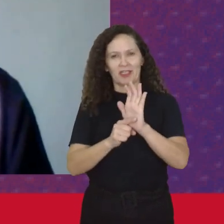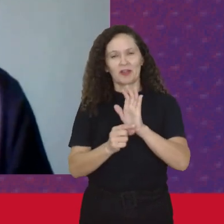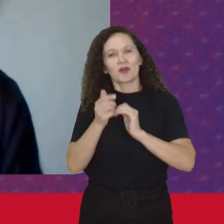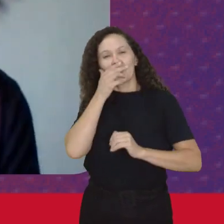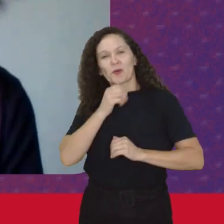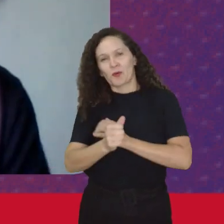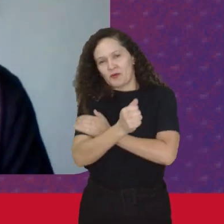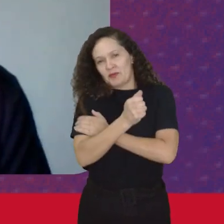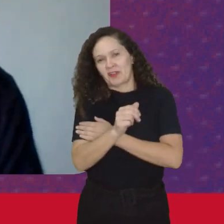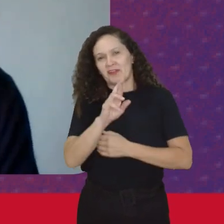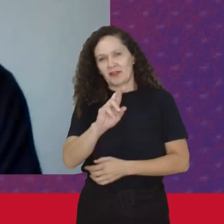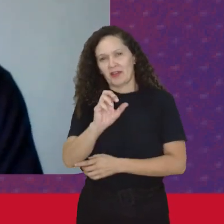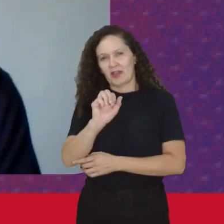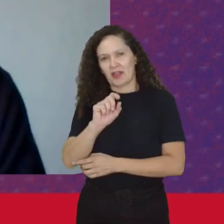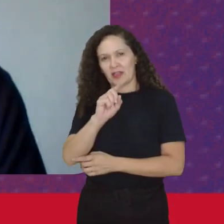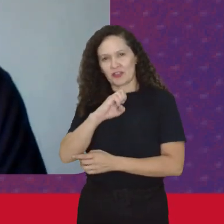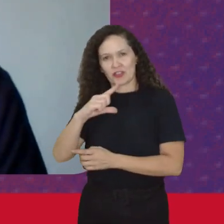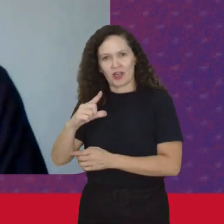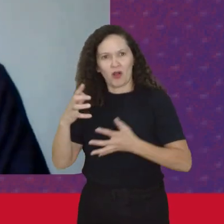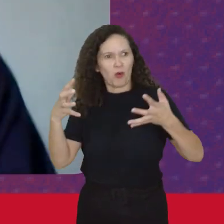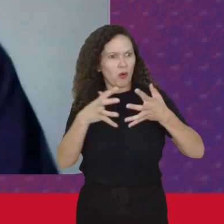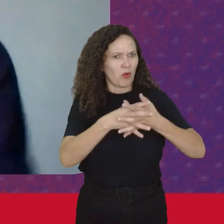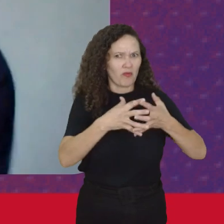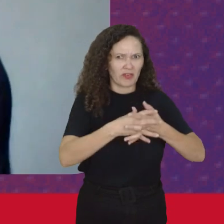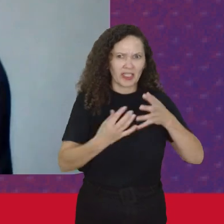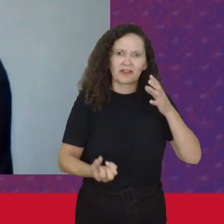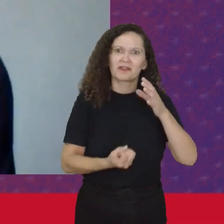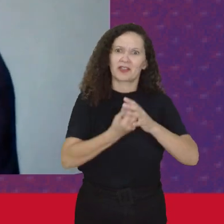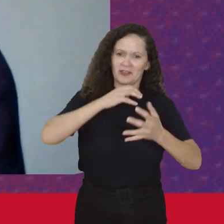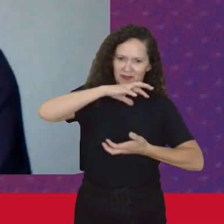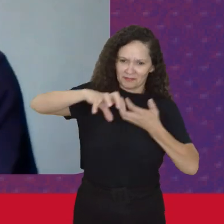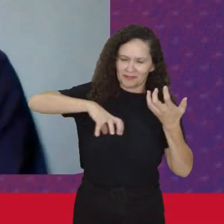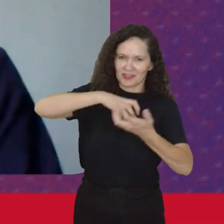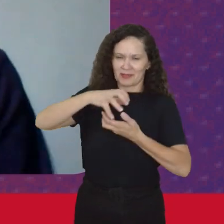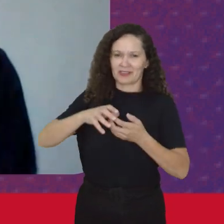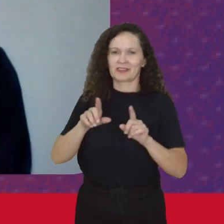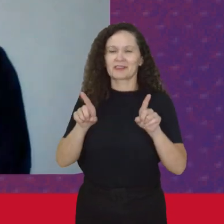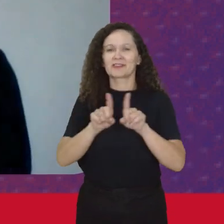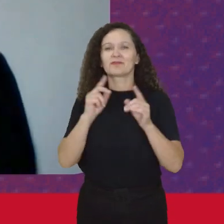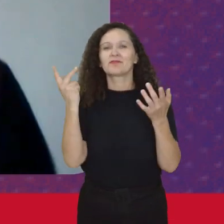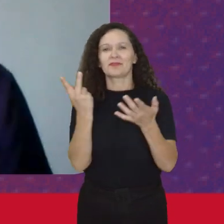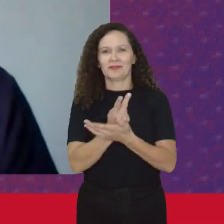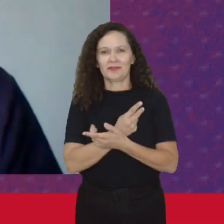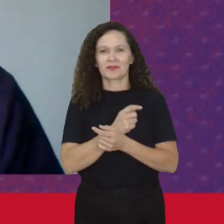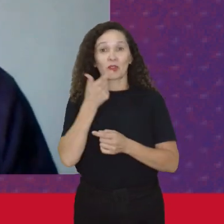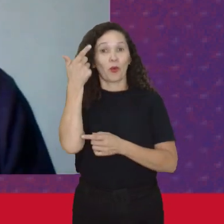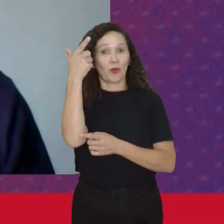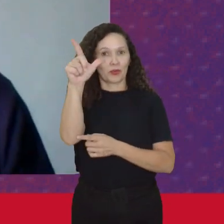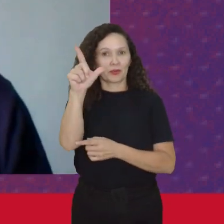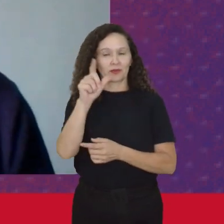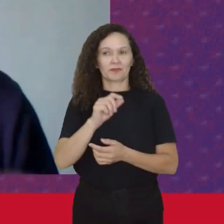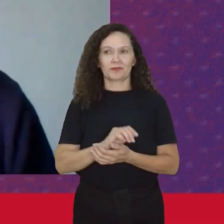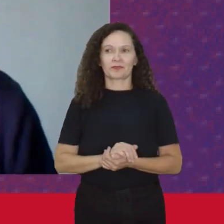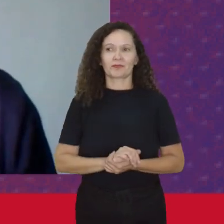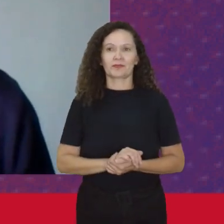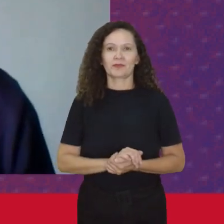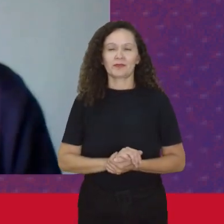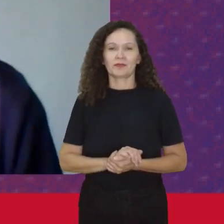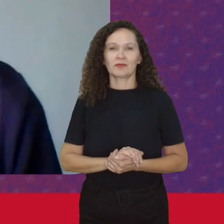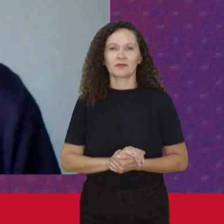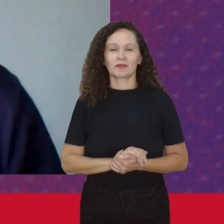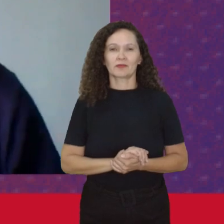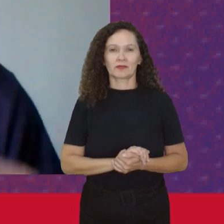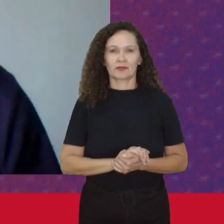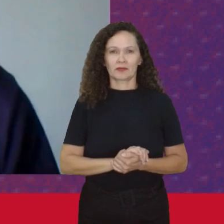E que gerou Muitos conflitos Muitos debates Uma outra corrente E aí Muito vinculado Ao